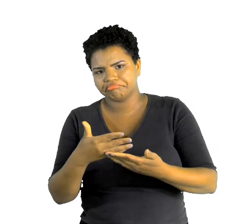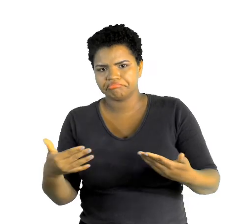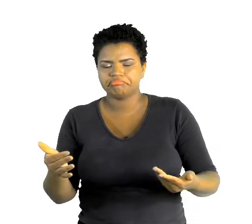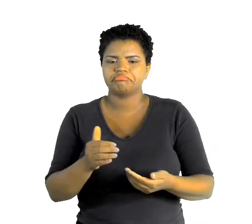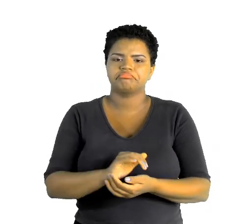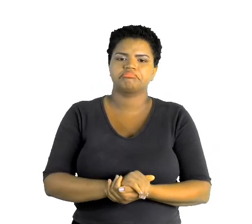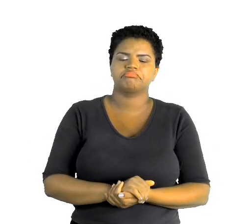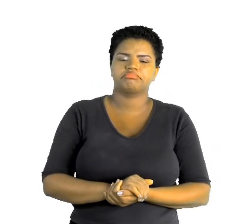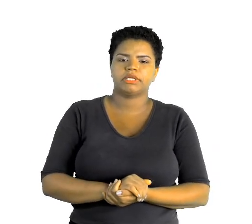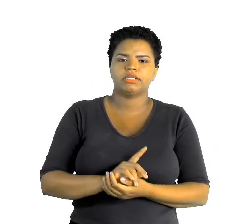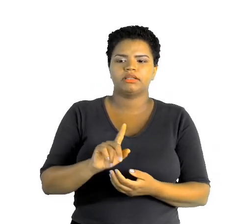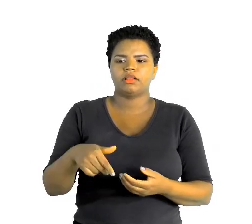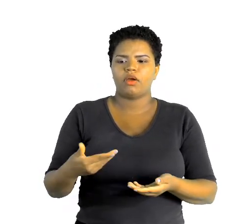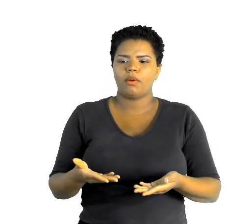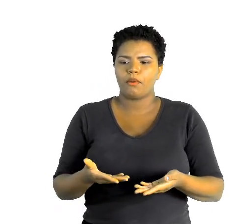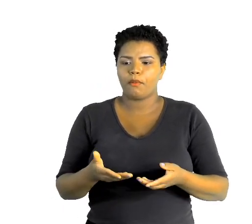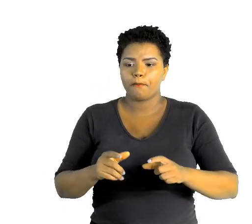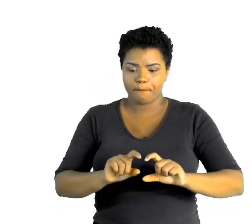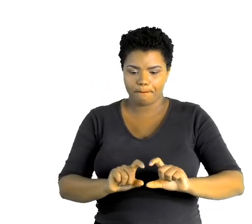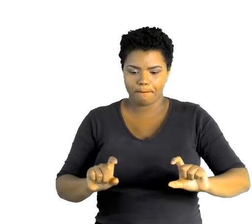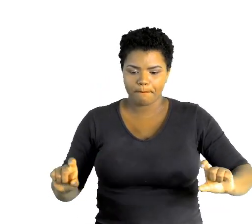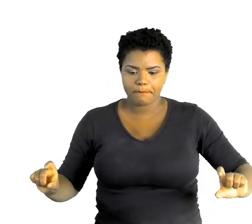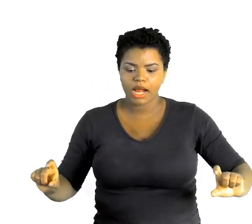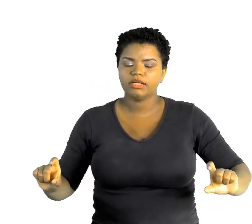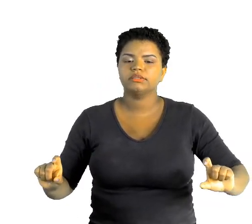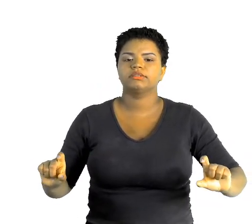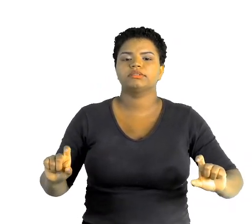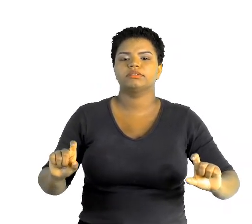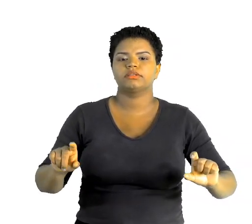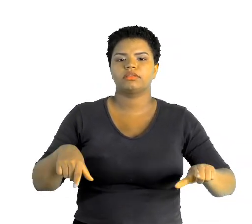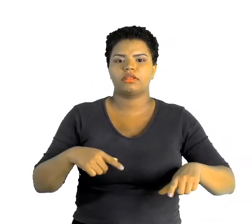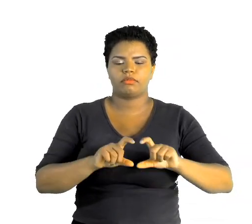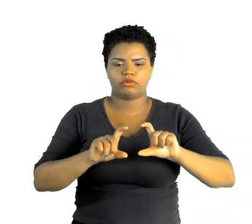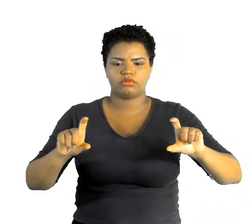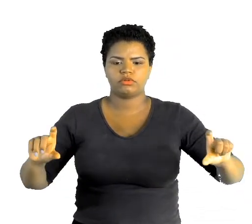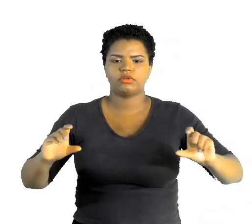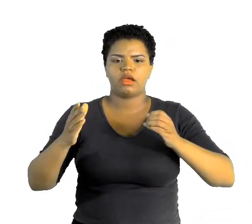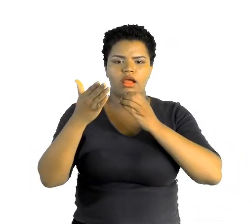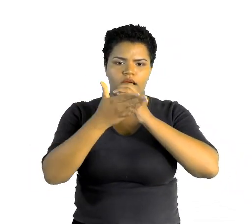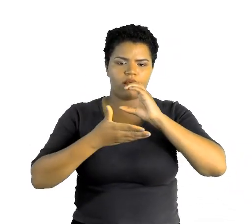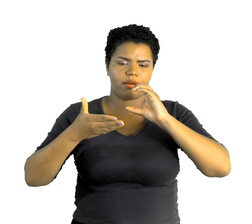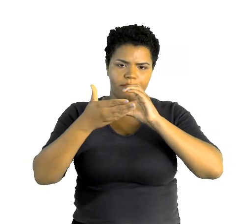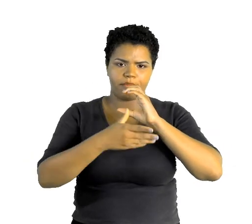base, água e líquidos, depois carboidratos, proteínas,